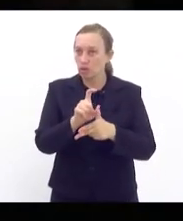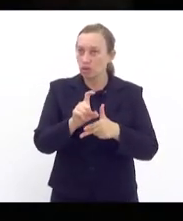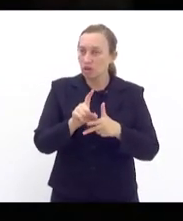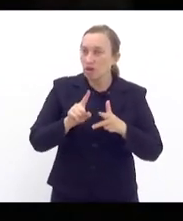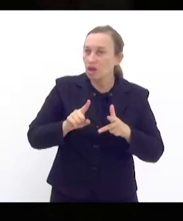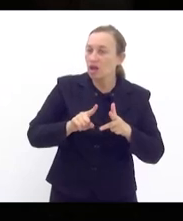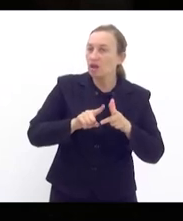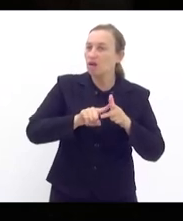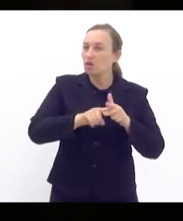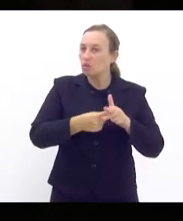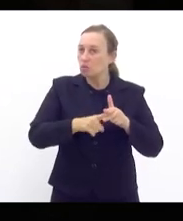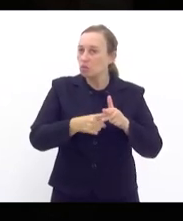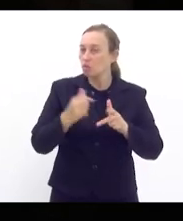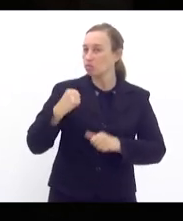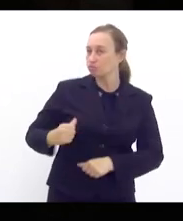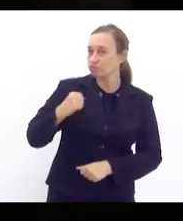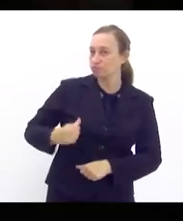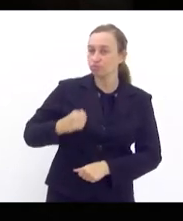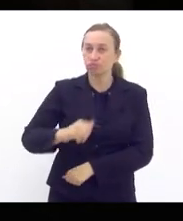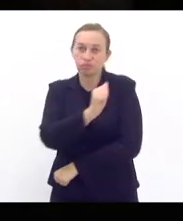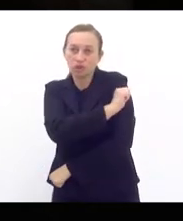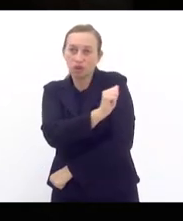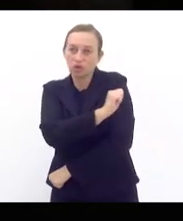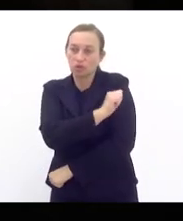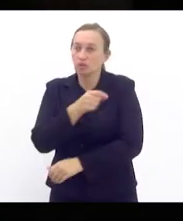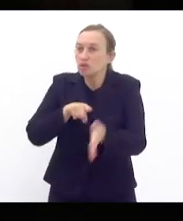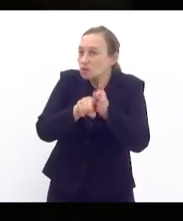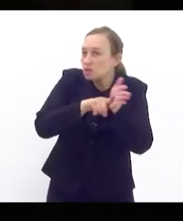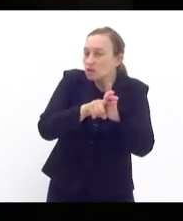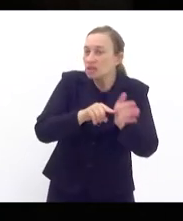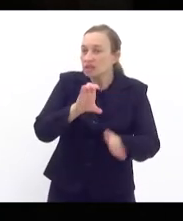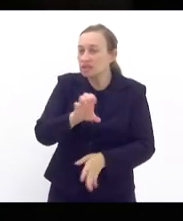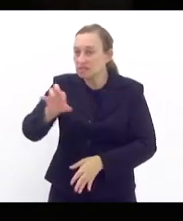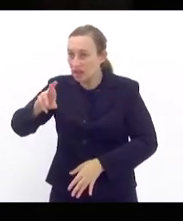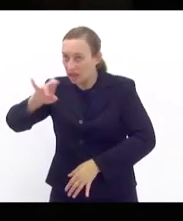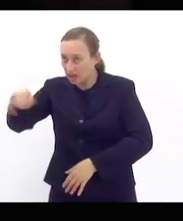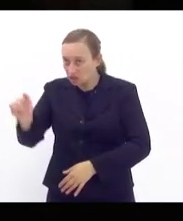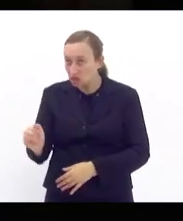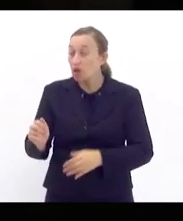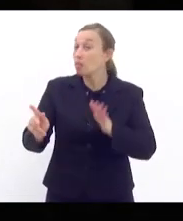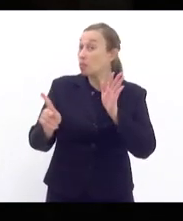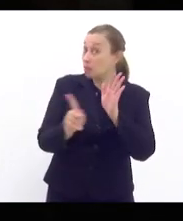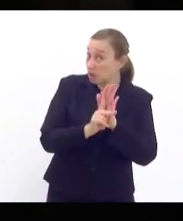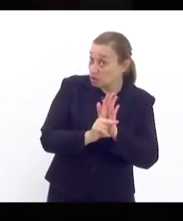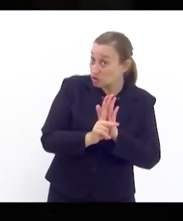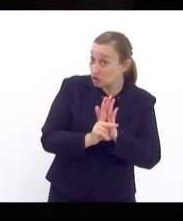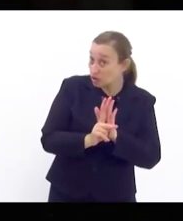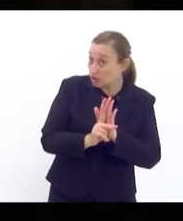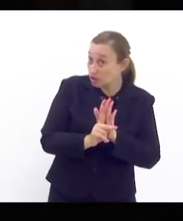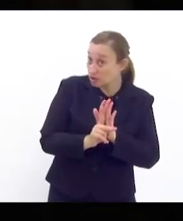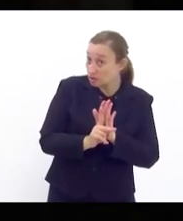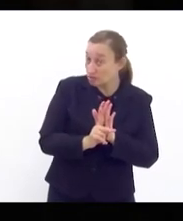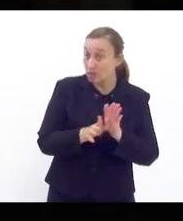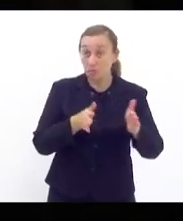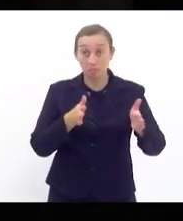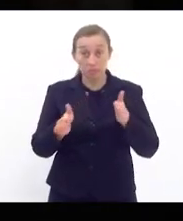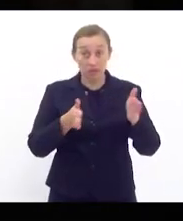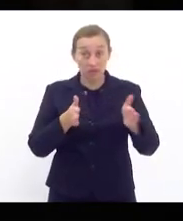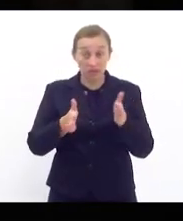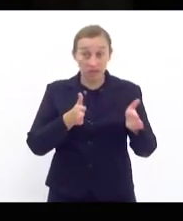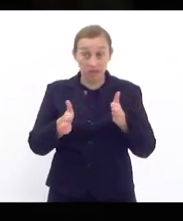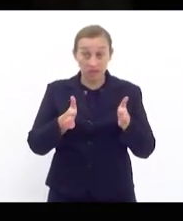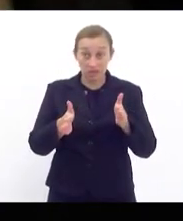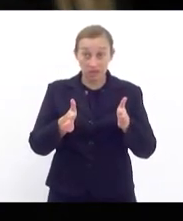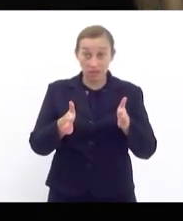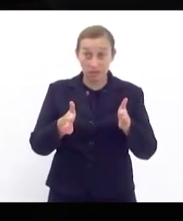reajustar as bolsas de estudo e pesquisa da fundação CCERJ projeto cujo prazo para a